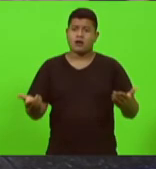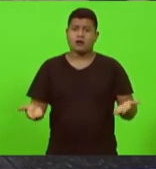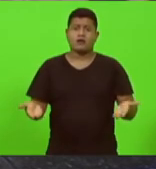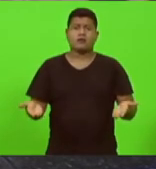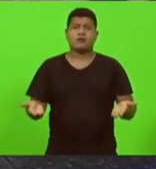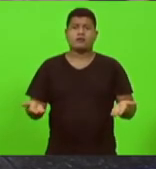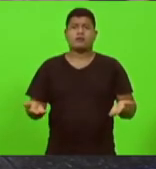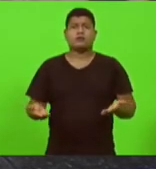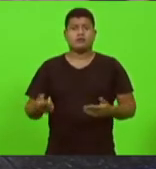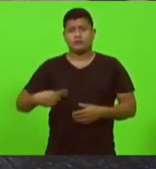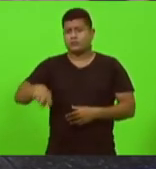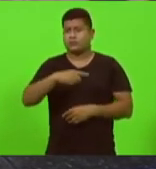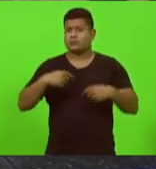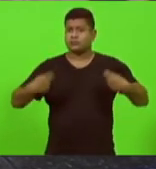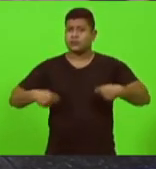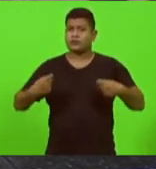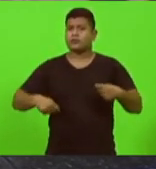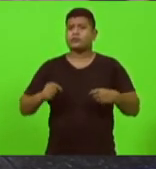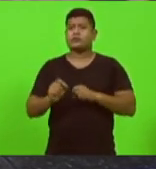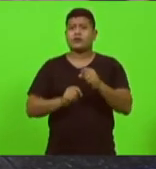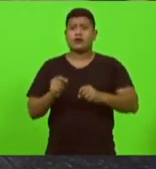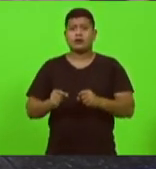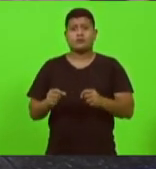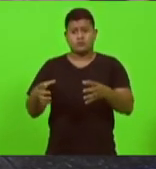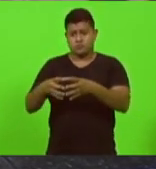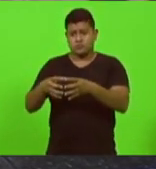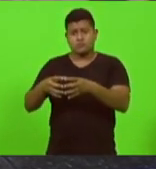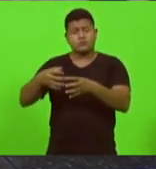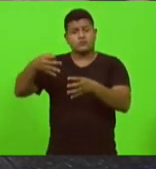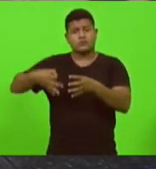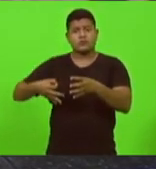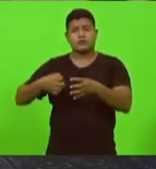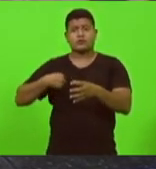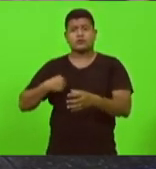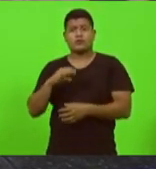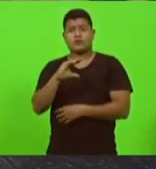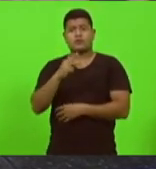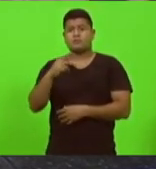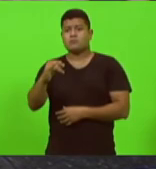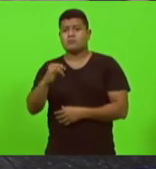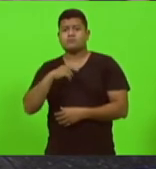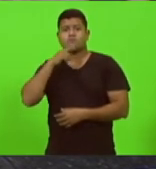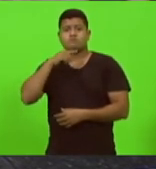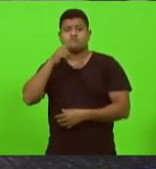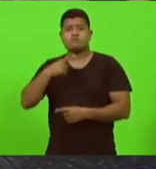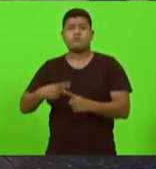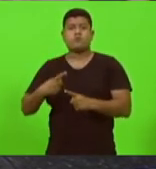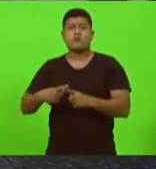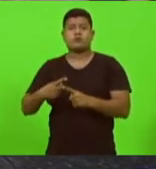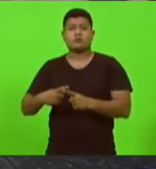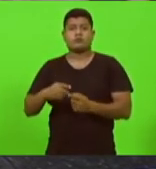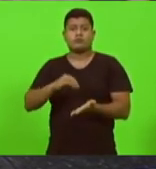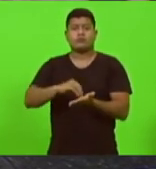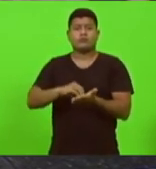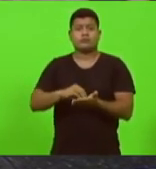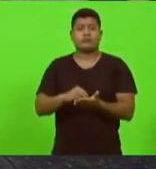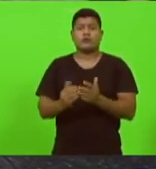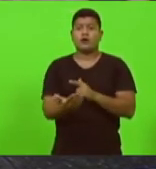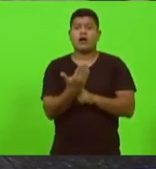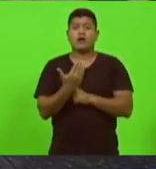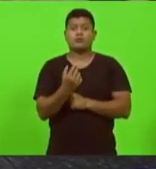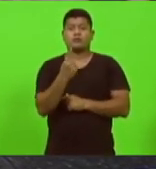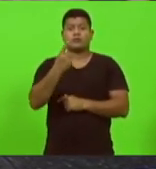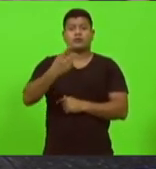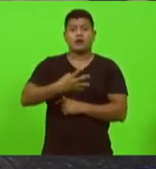a gente precisa de maioria para fazer as coisas e a CPI não saiu porque eu não consegui 14 assinaturas 14 e com